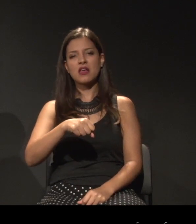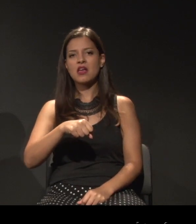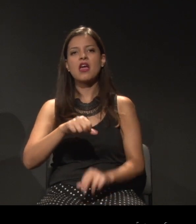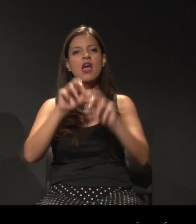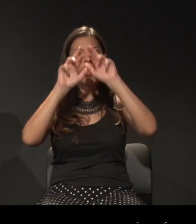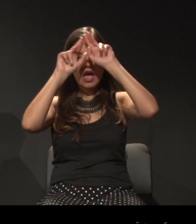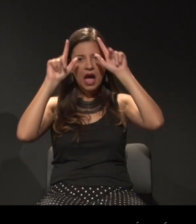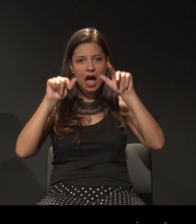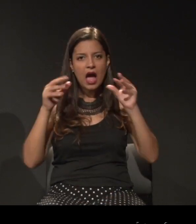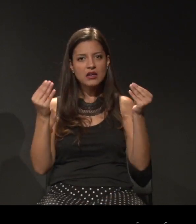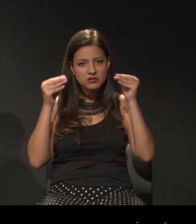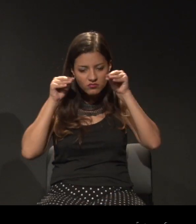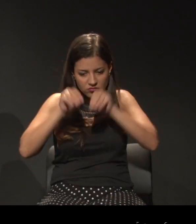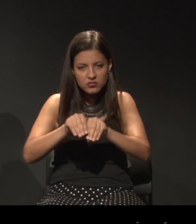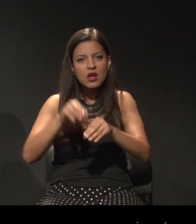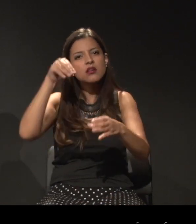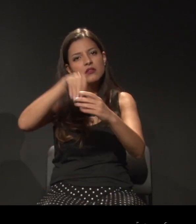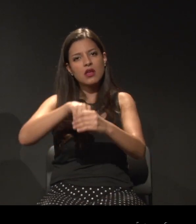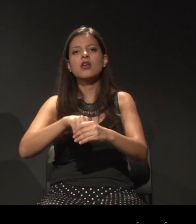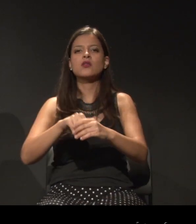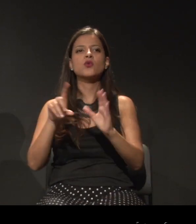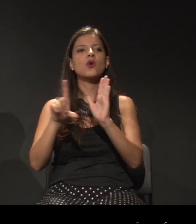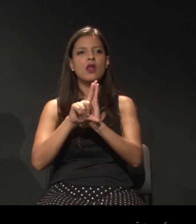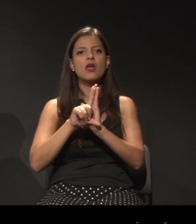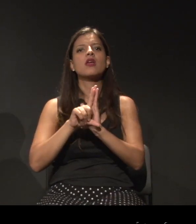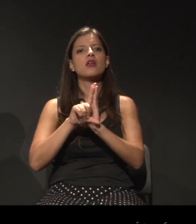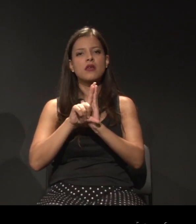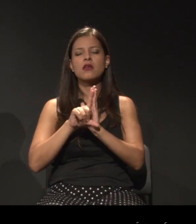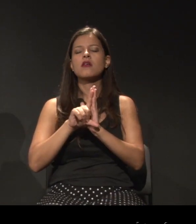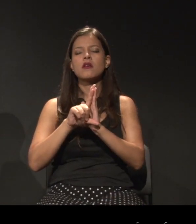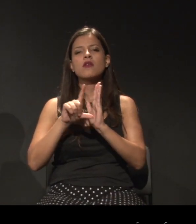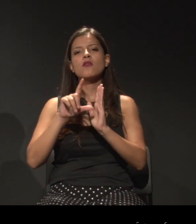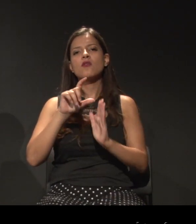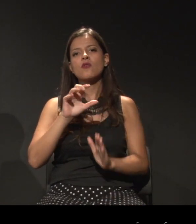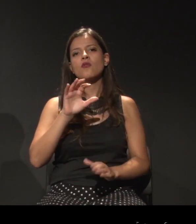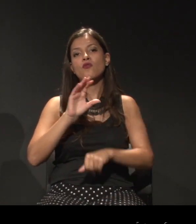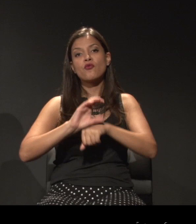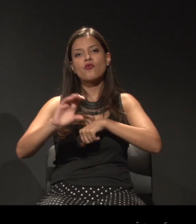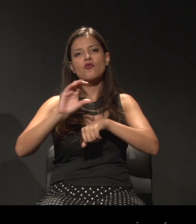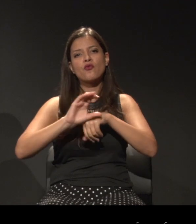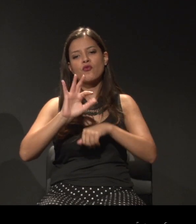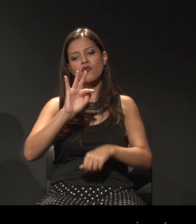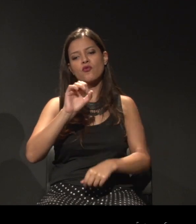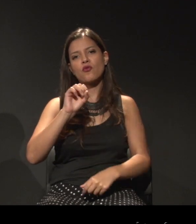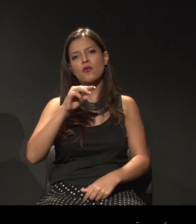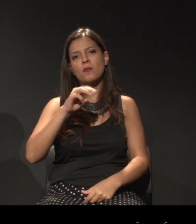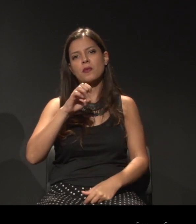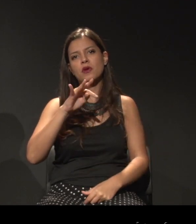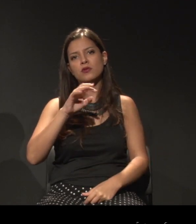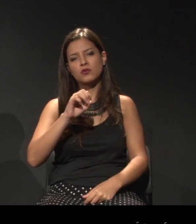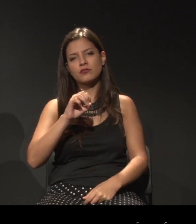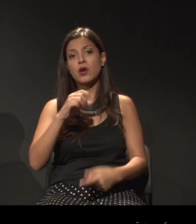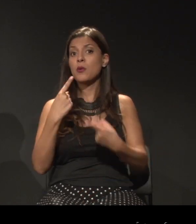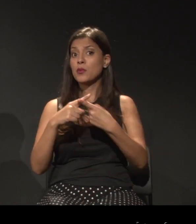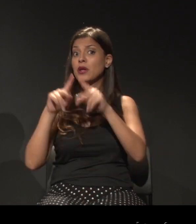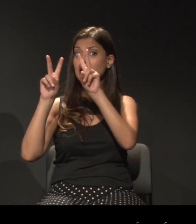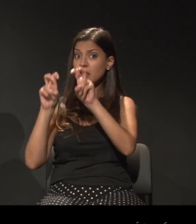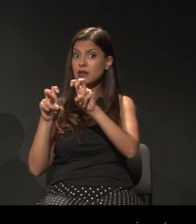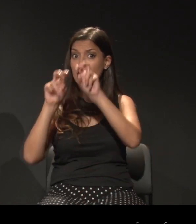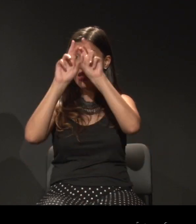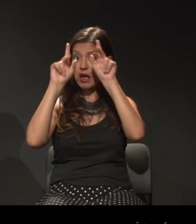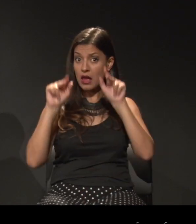dentro ou fora da lei de fomento. Pois as questões étnico-raciais e de gênero não são apêndices.